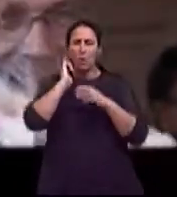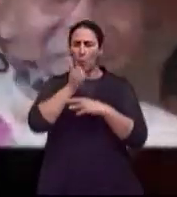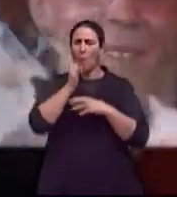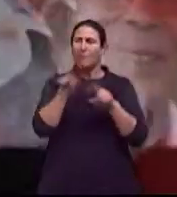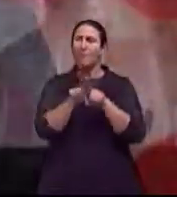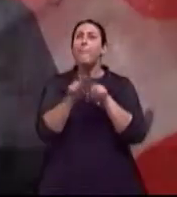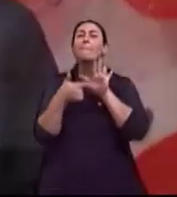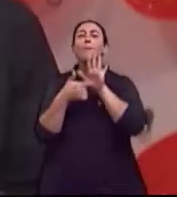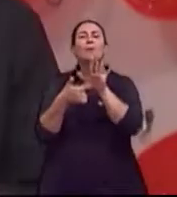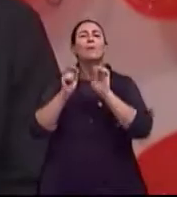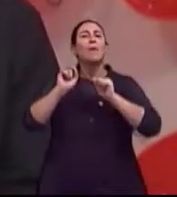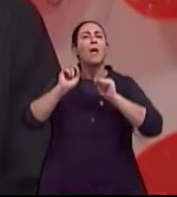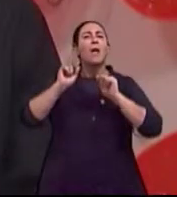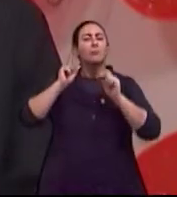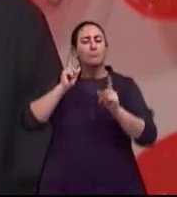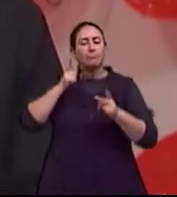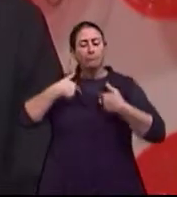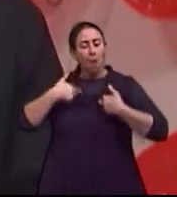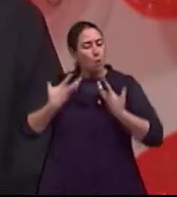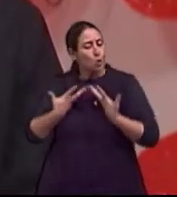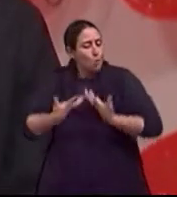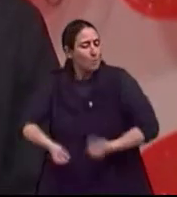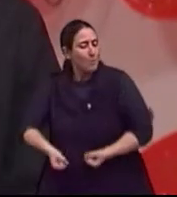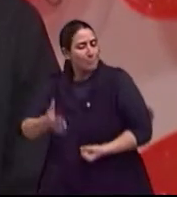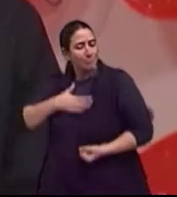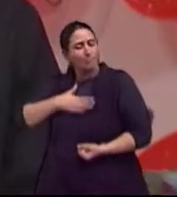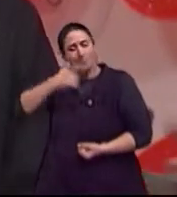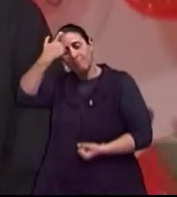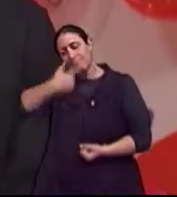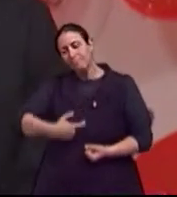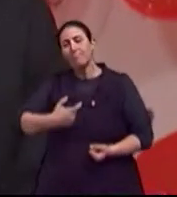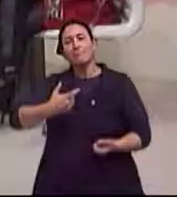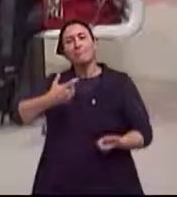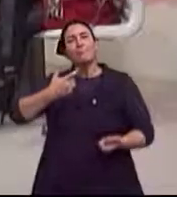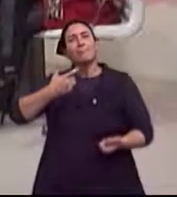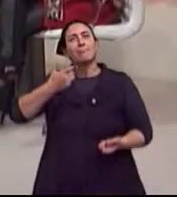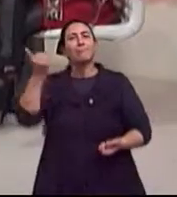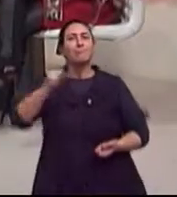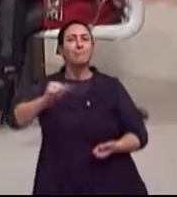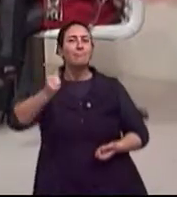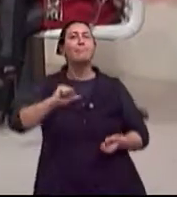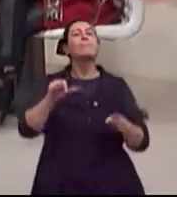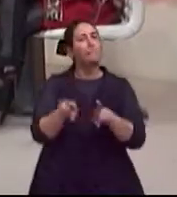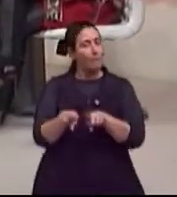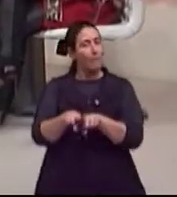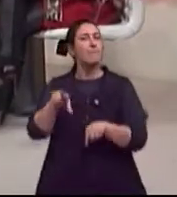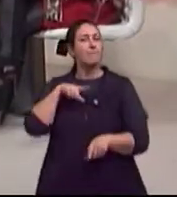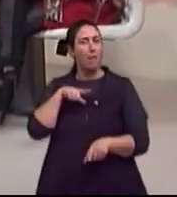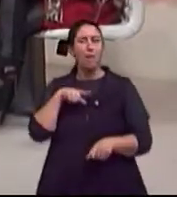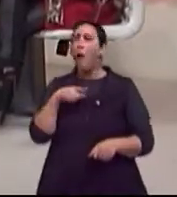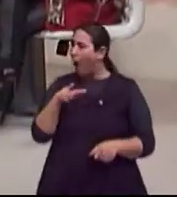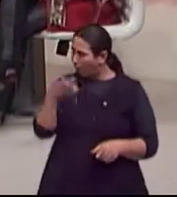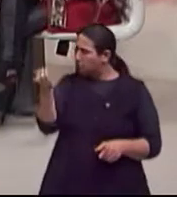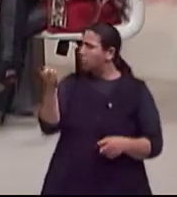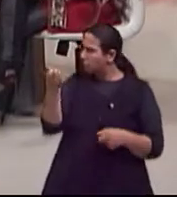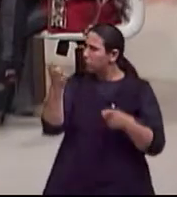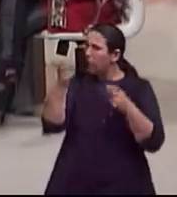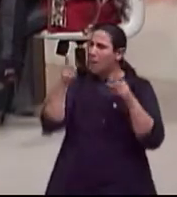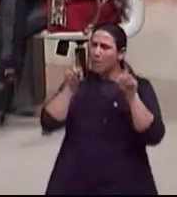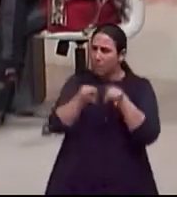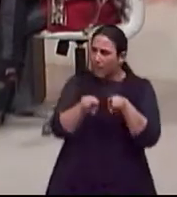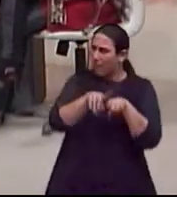para eles e eles estão começando também a assumir essa parte homossexual. Ou seja, é a prática da sexualidade na terceira idade, independente de